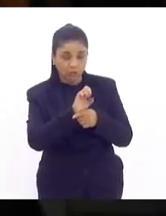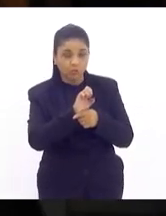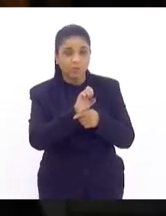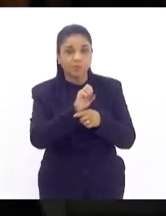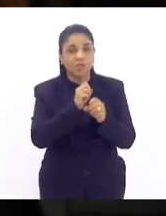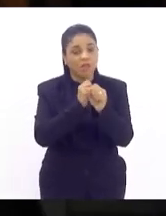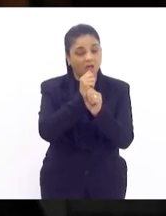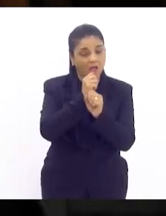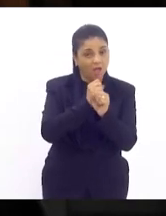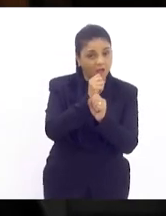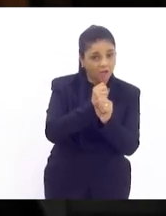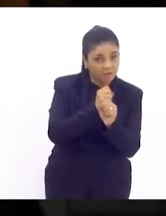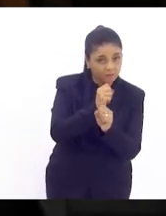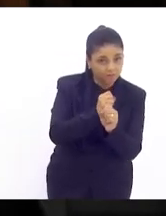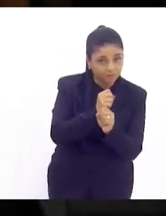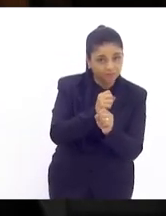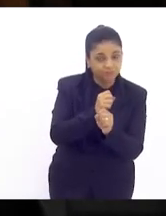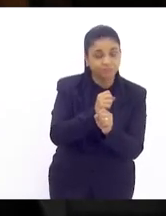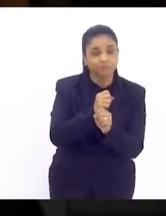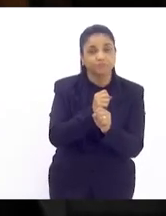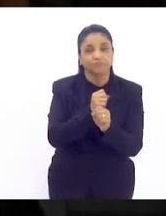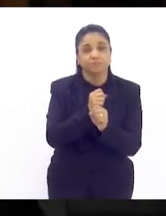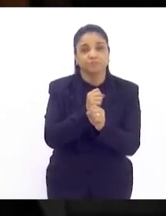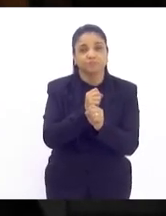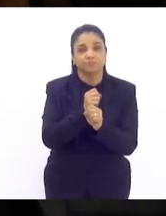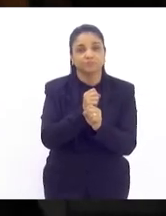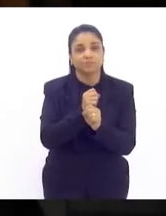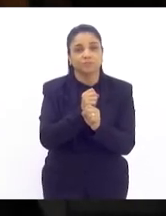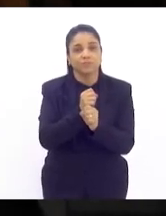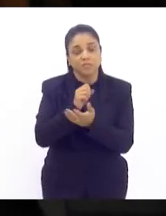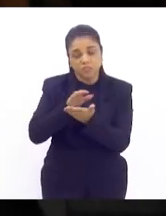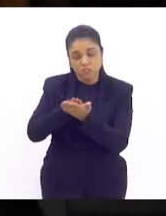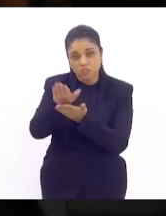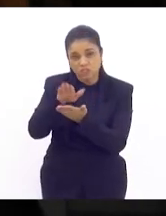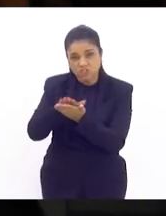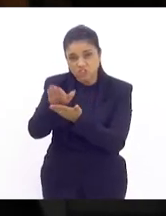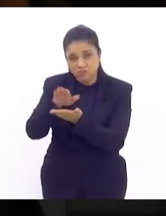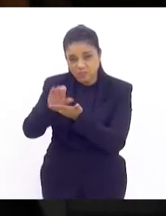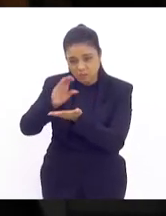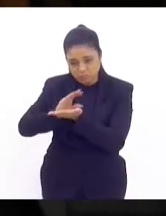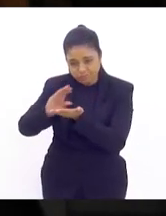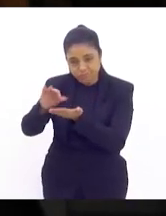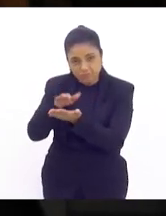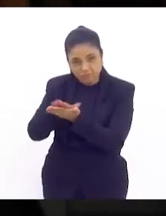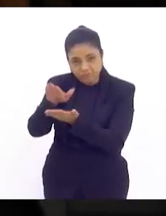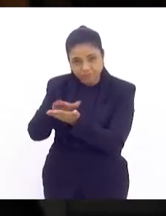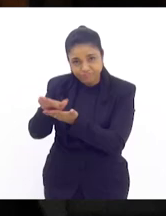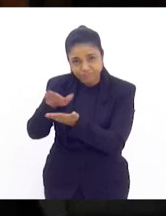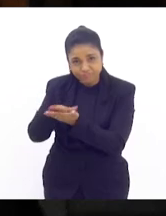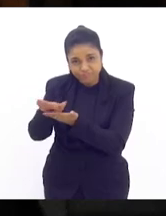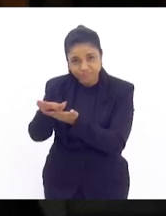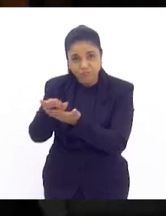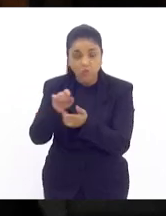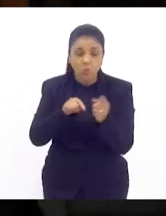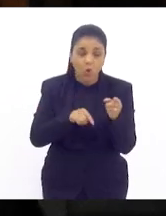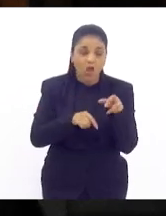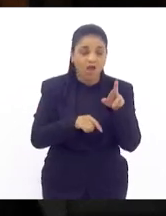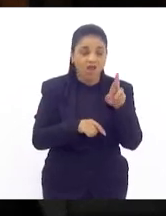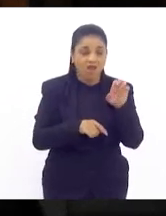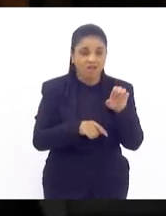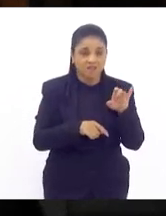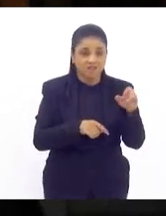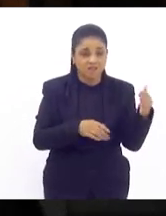da despesa corrente líquida com a receita corrente